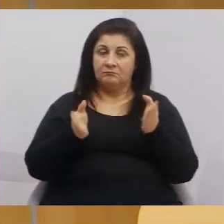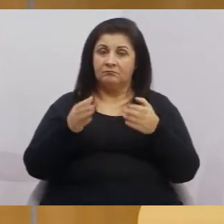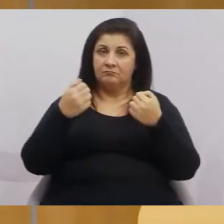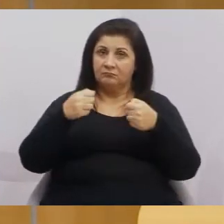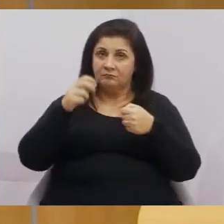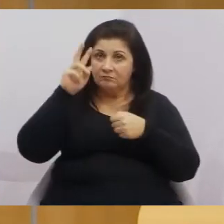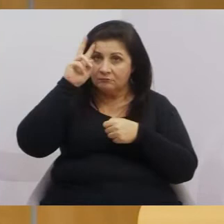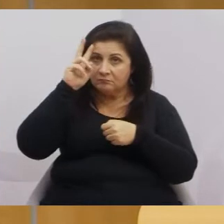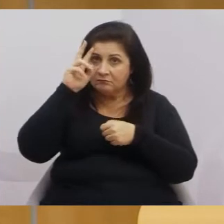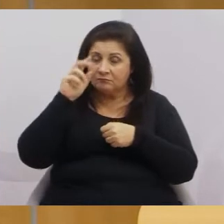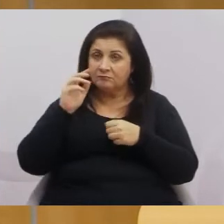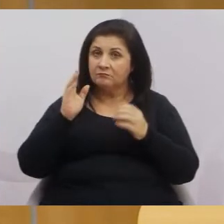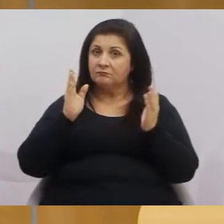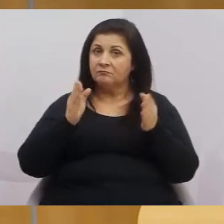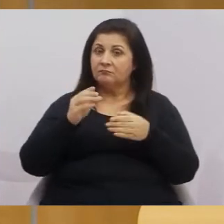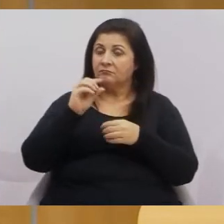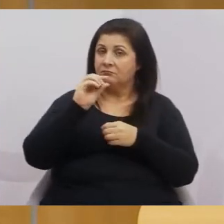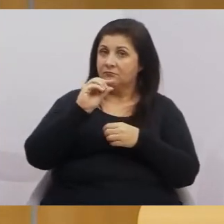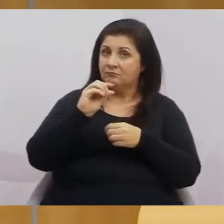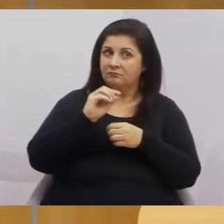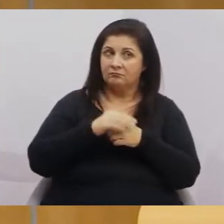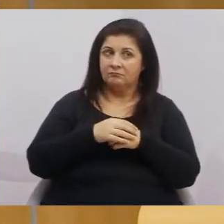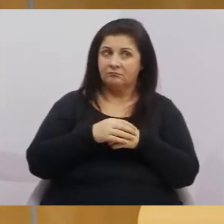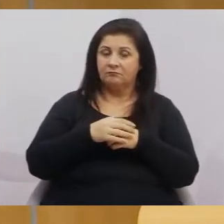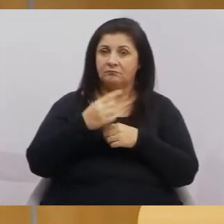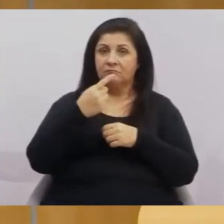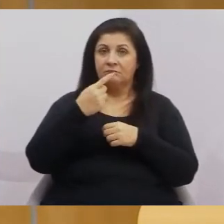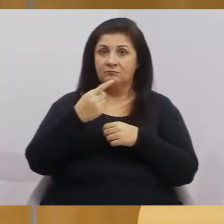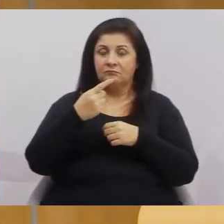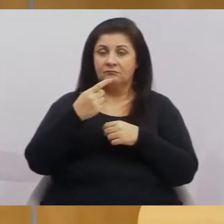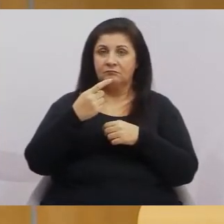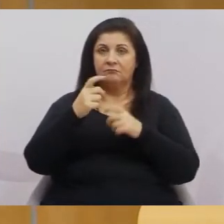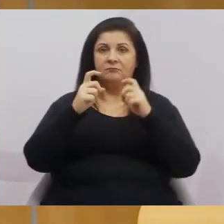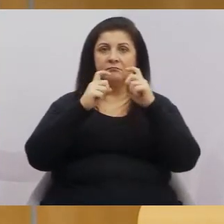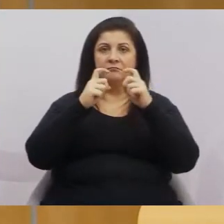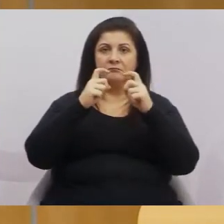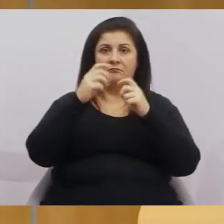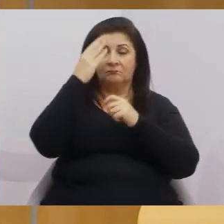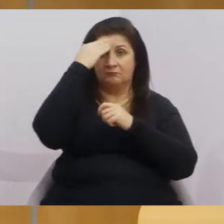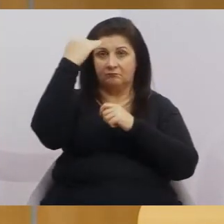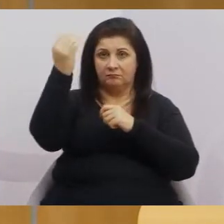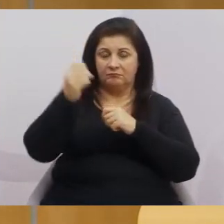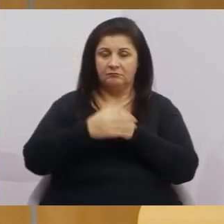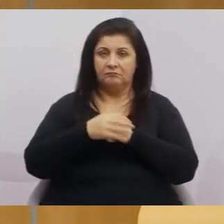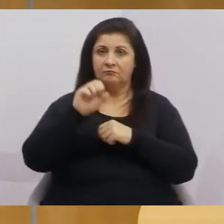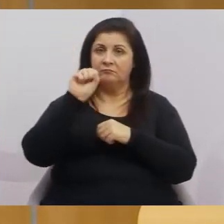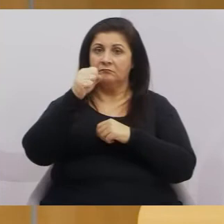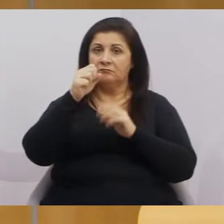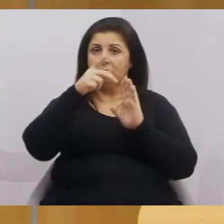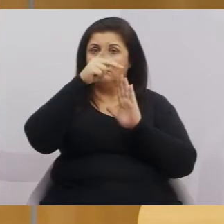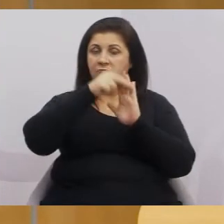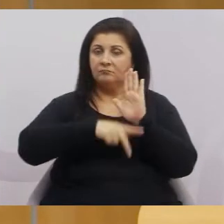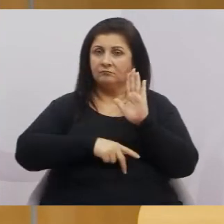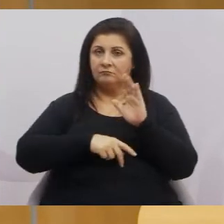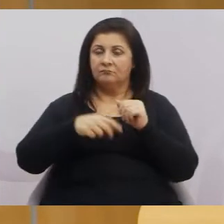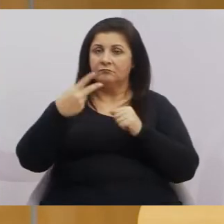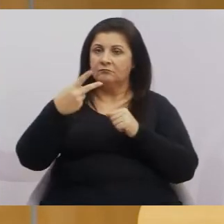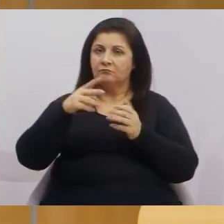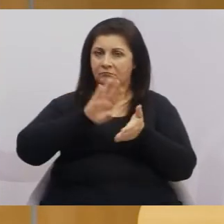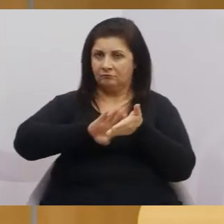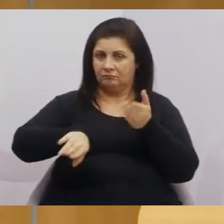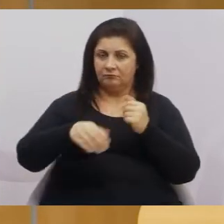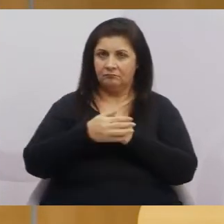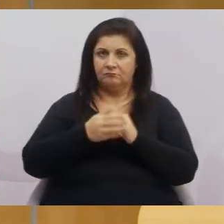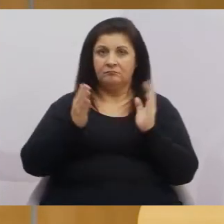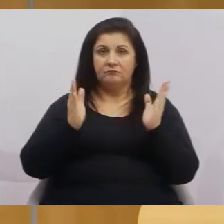hoje foi um dia típico que nós tivemos uma sessão solene, que nós tínhamos oito projetos na pauta, dois foram retirados, nós estamos